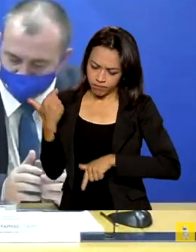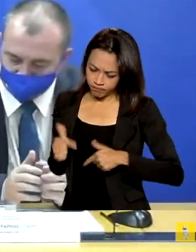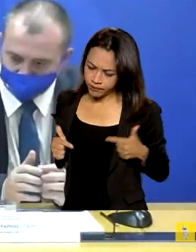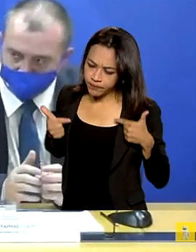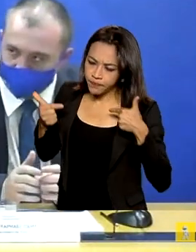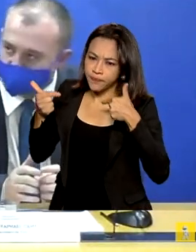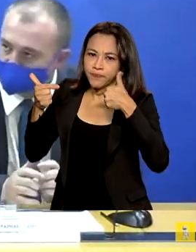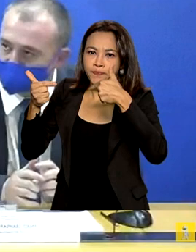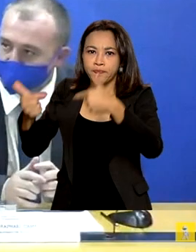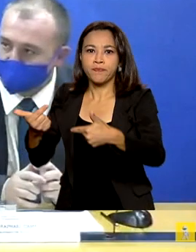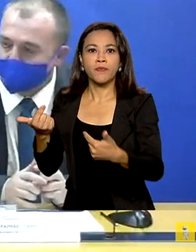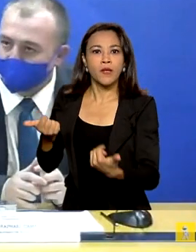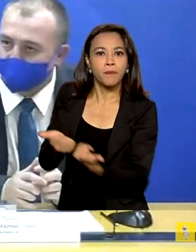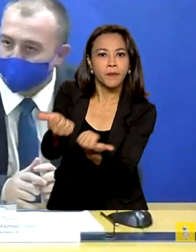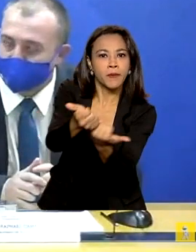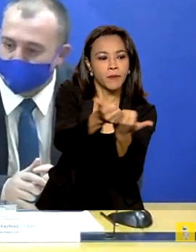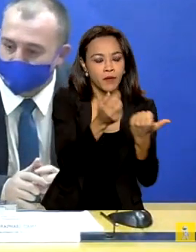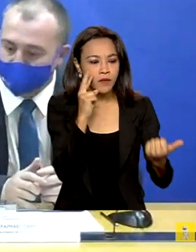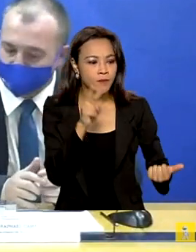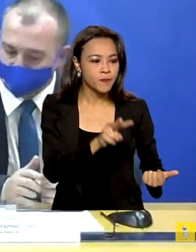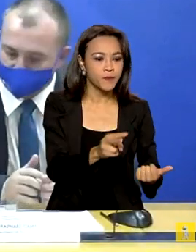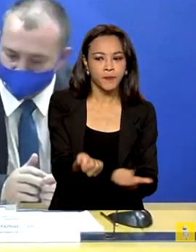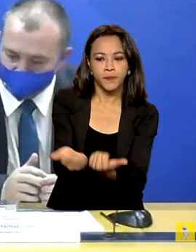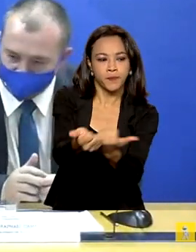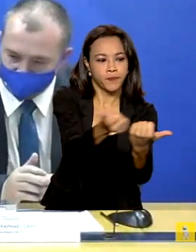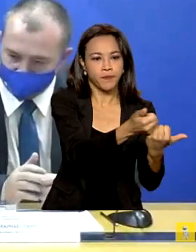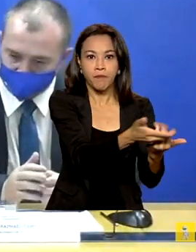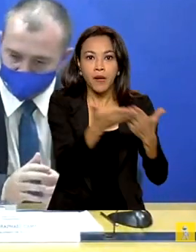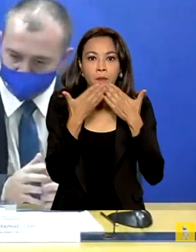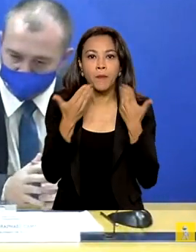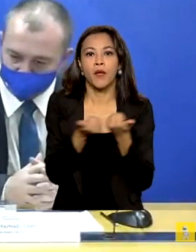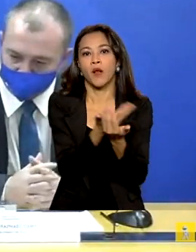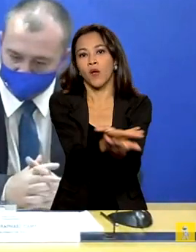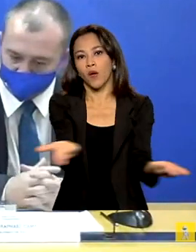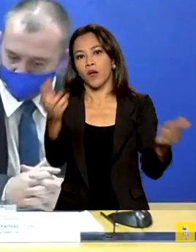diretamente na ponta, fazendo acontecer para melhorar a vida da nossa população.